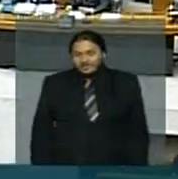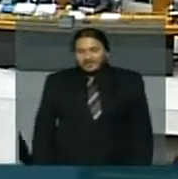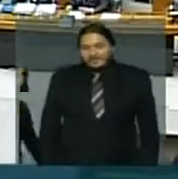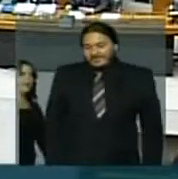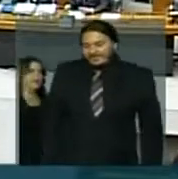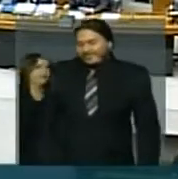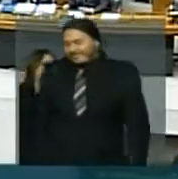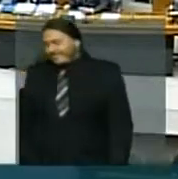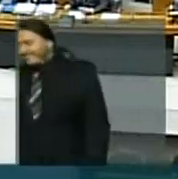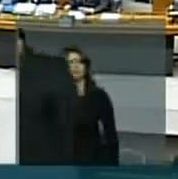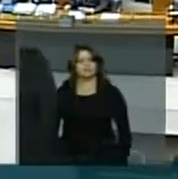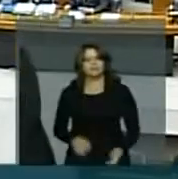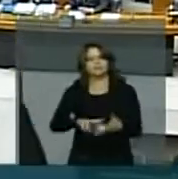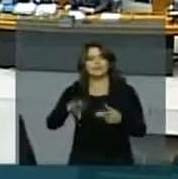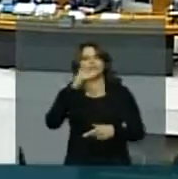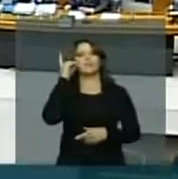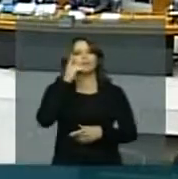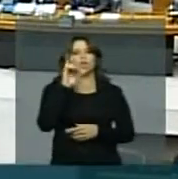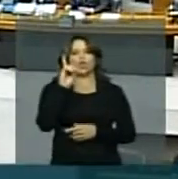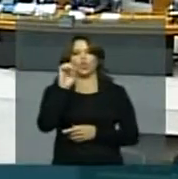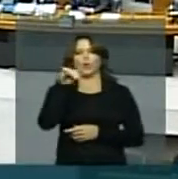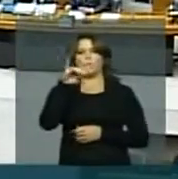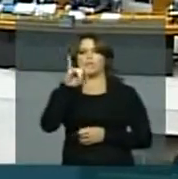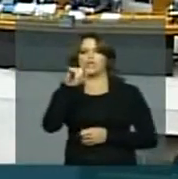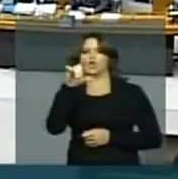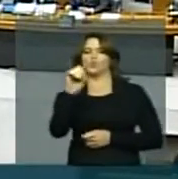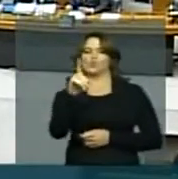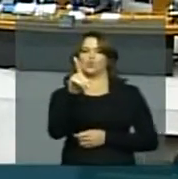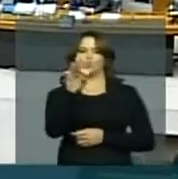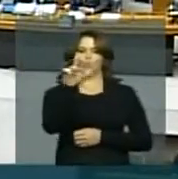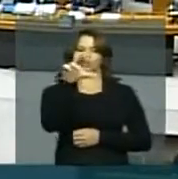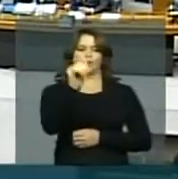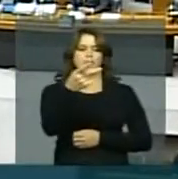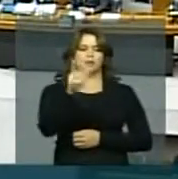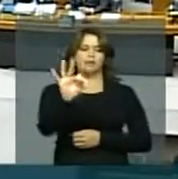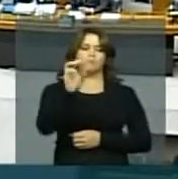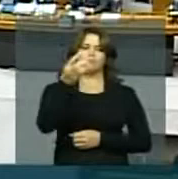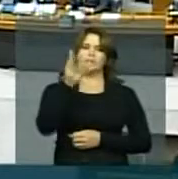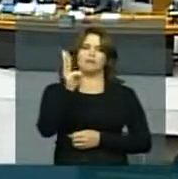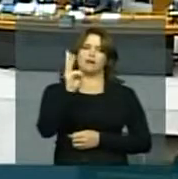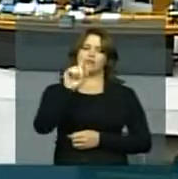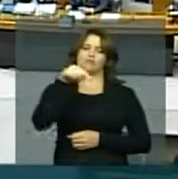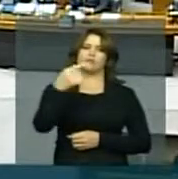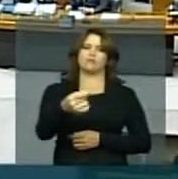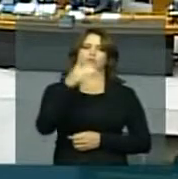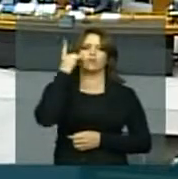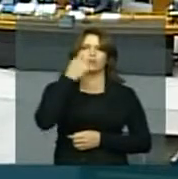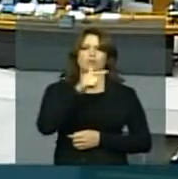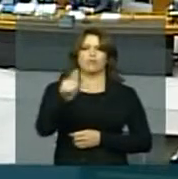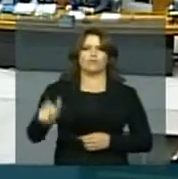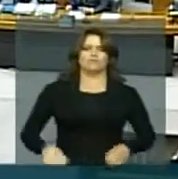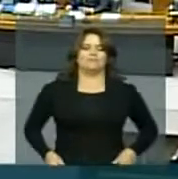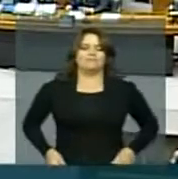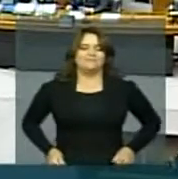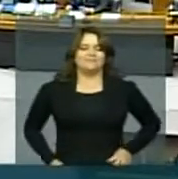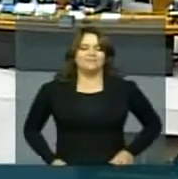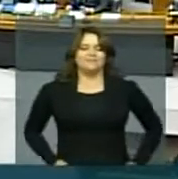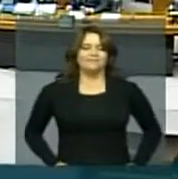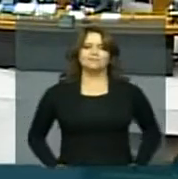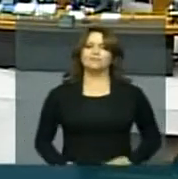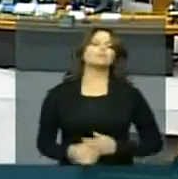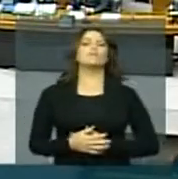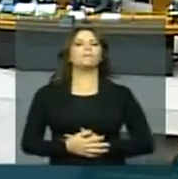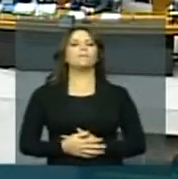A palavra do deputado Domingos Dutra, PT Maranhão em seguida, Benidita da Silva, Senhor presidente,